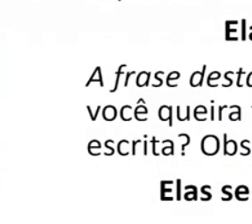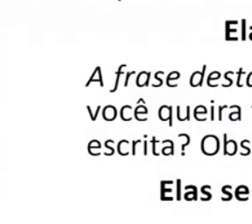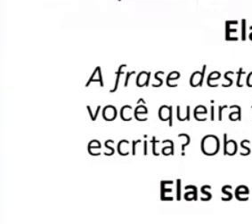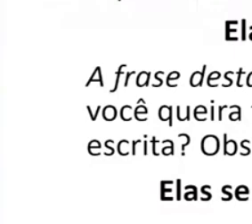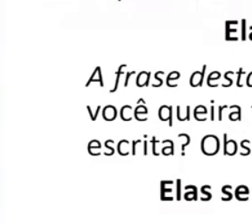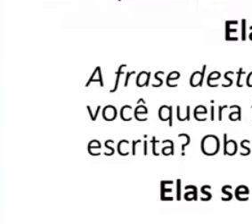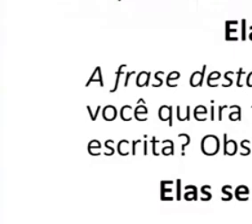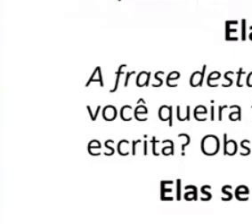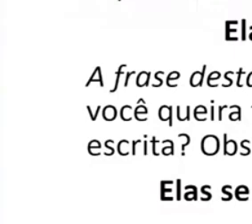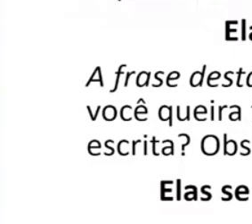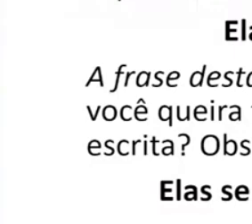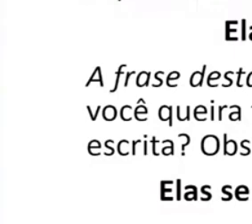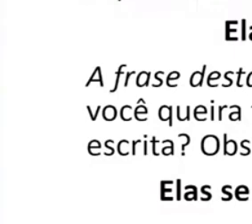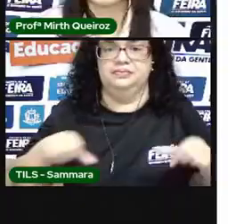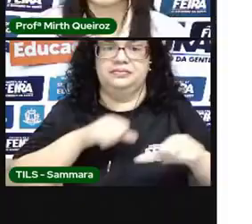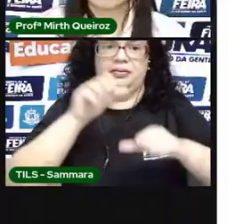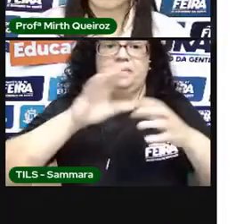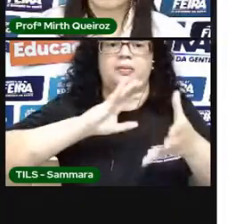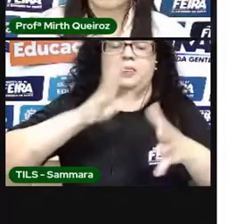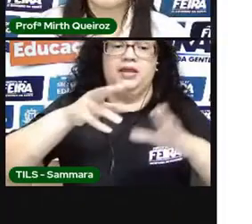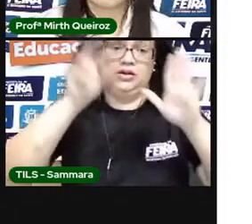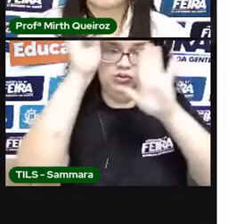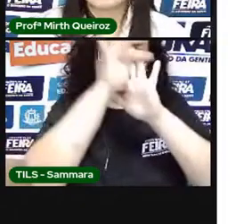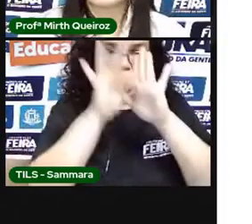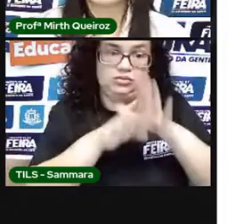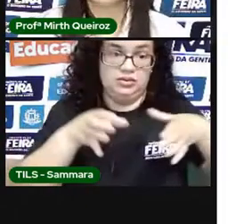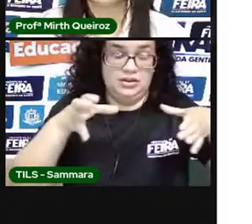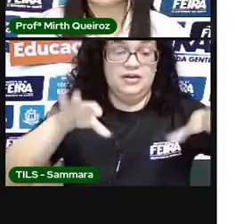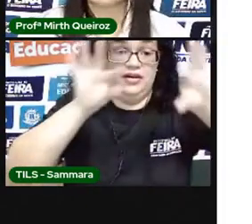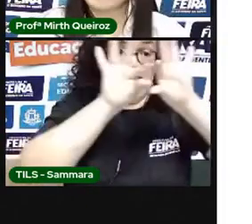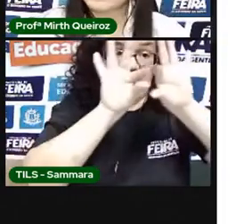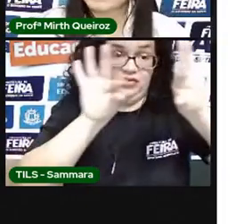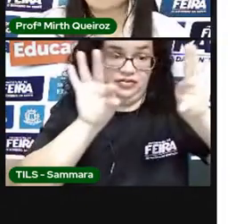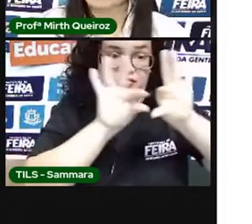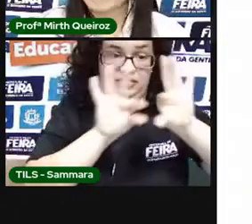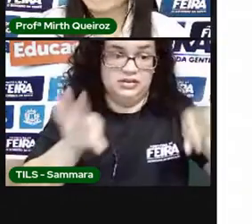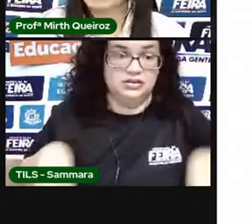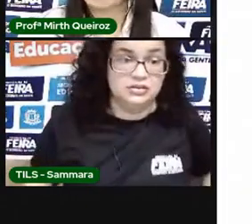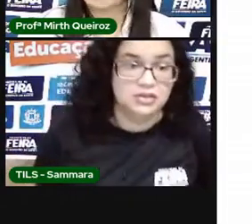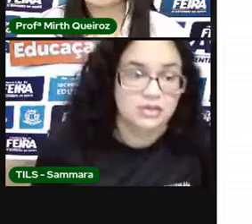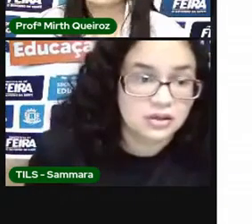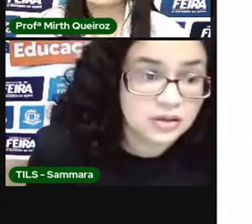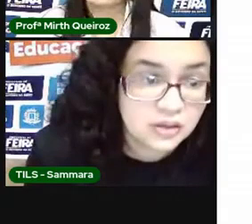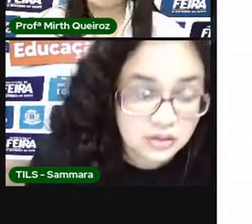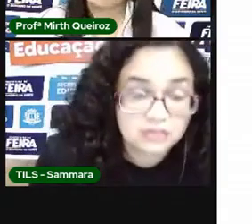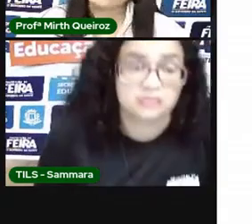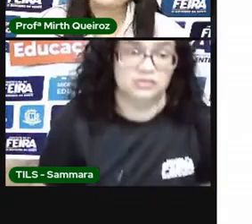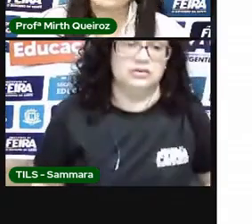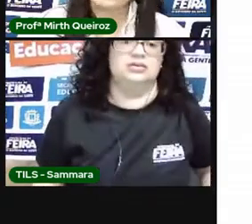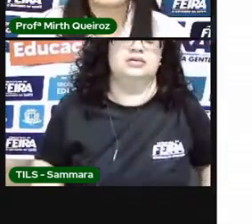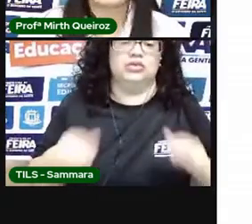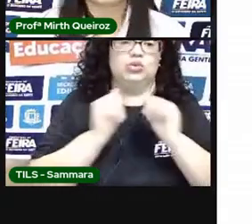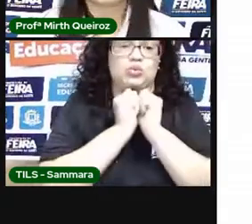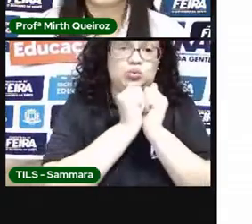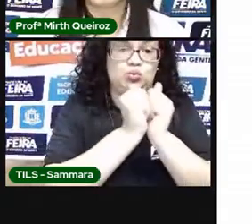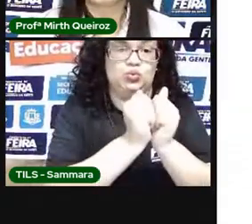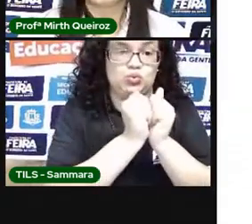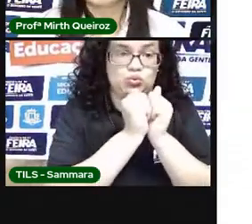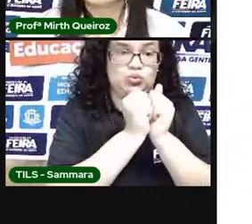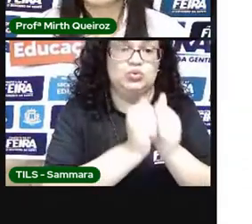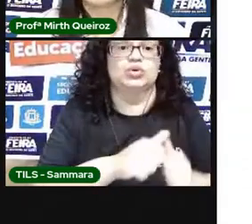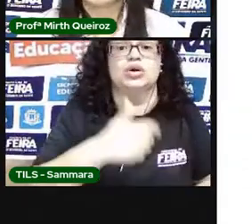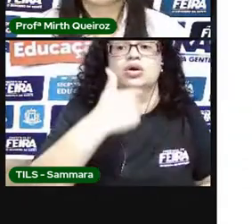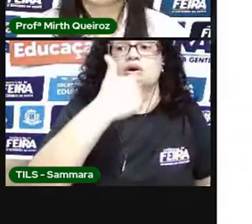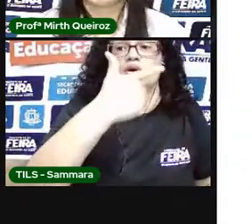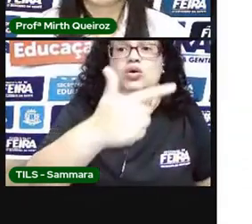para o plural, alguns termos da frase também devem ser mudados para poder acompanhar o